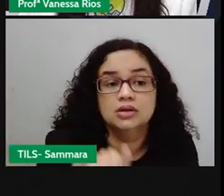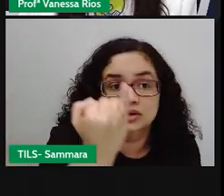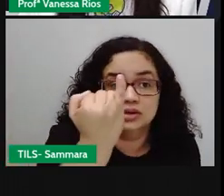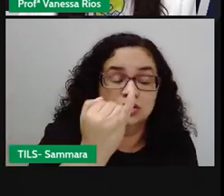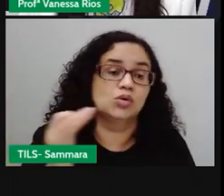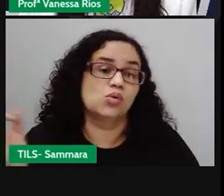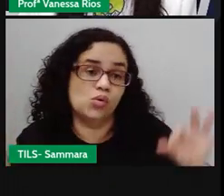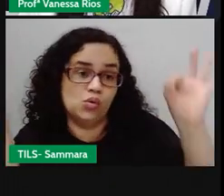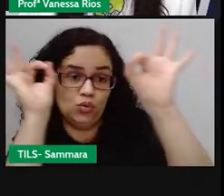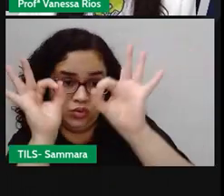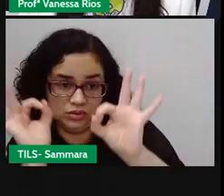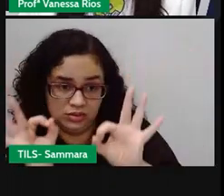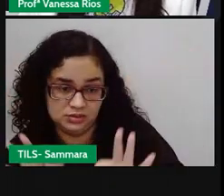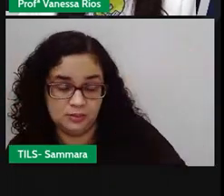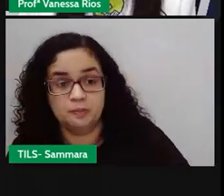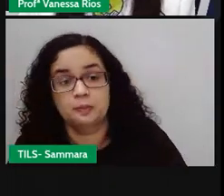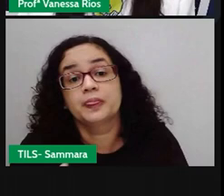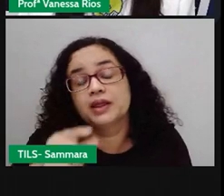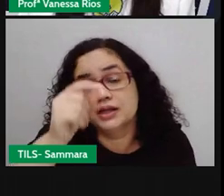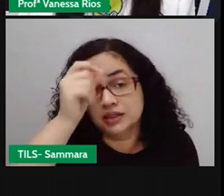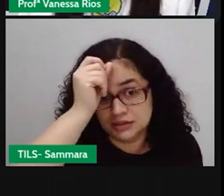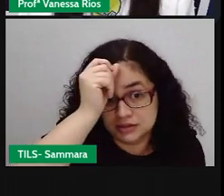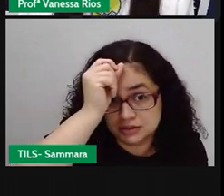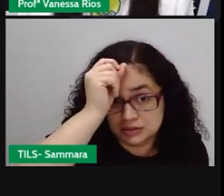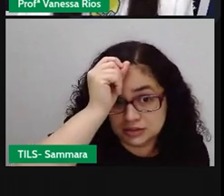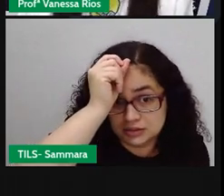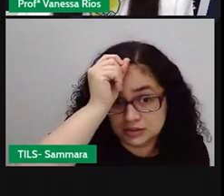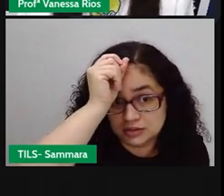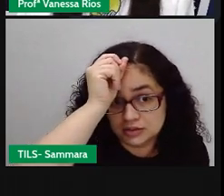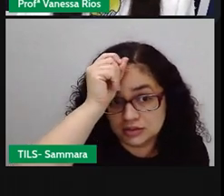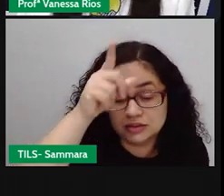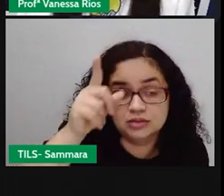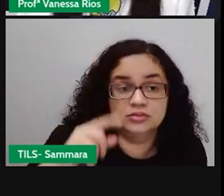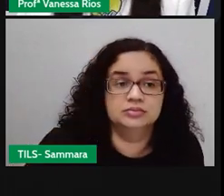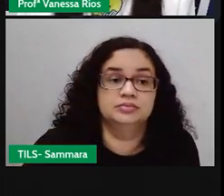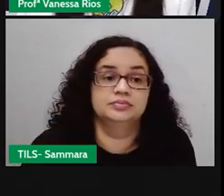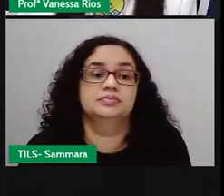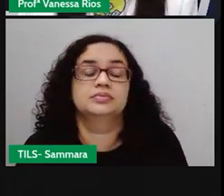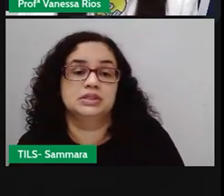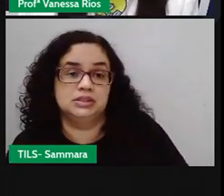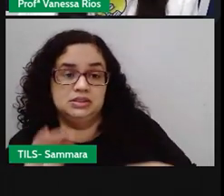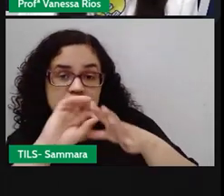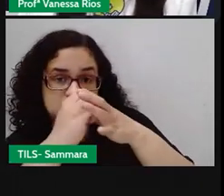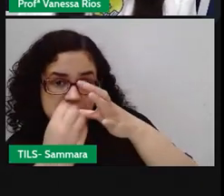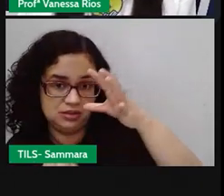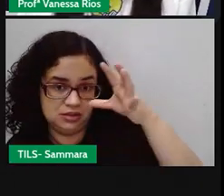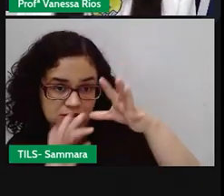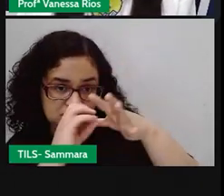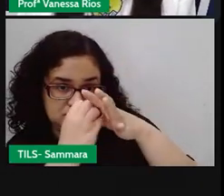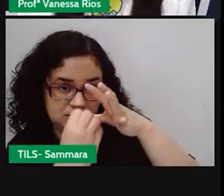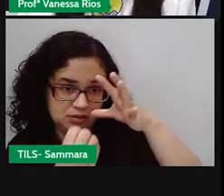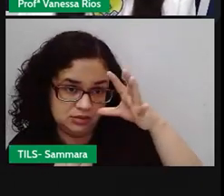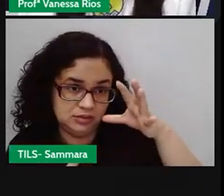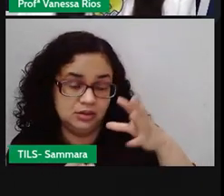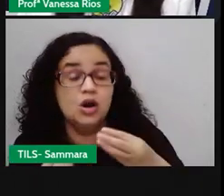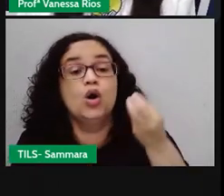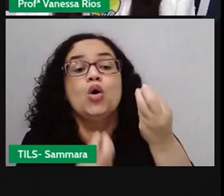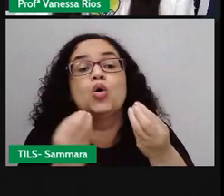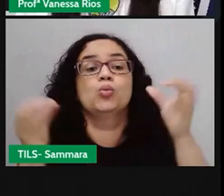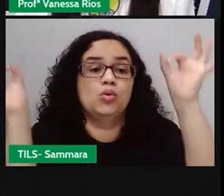organização nas ideias. Quando a gente pensa aí nas características, em como